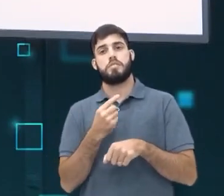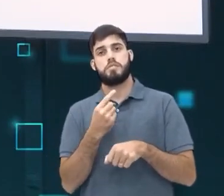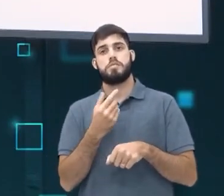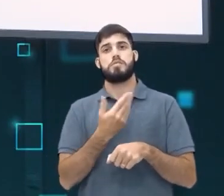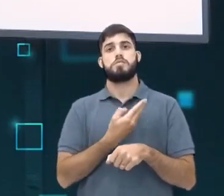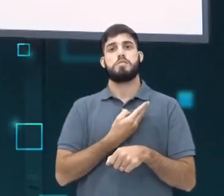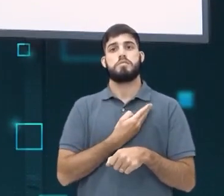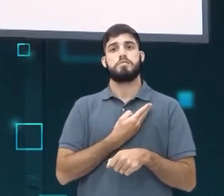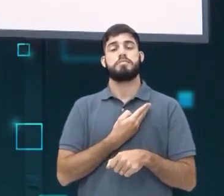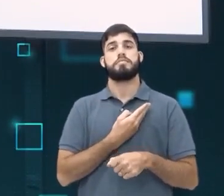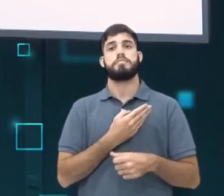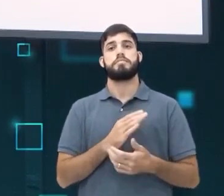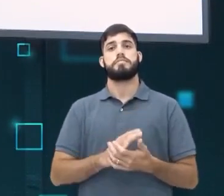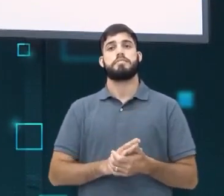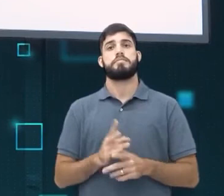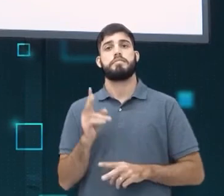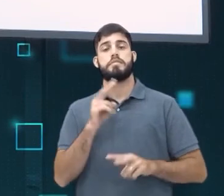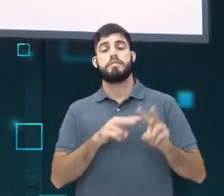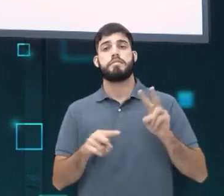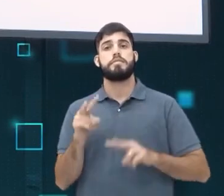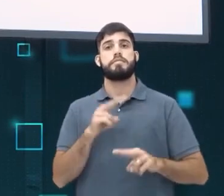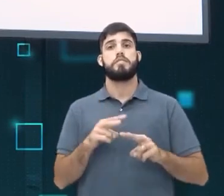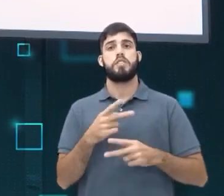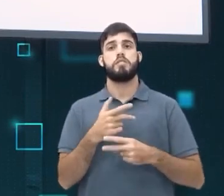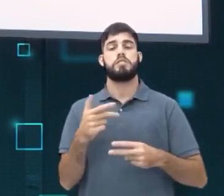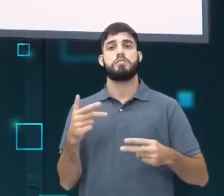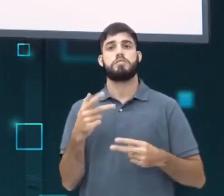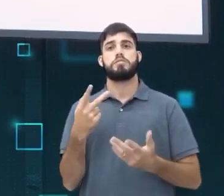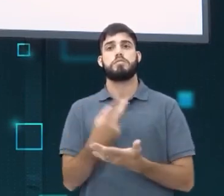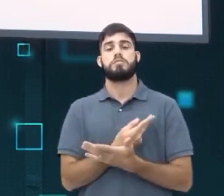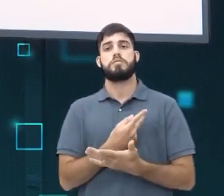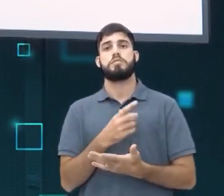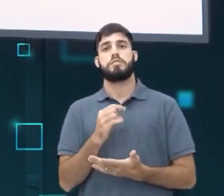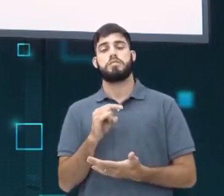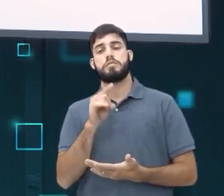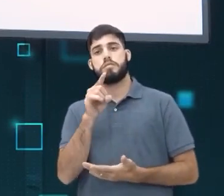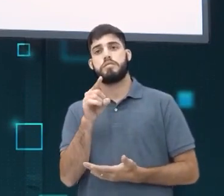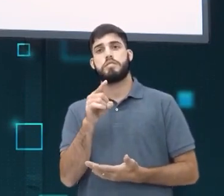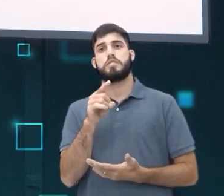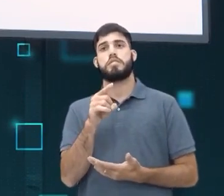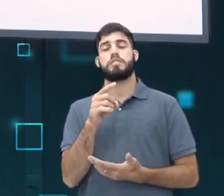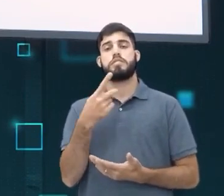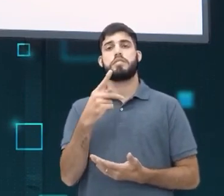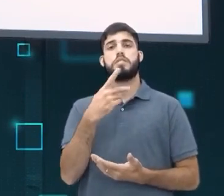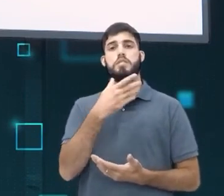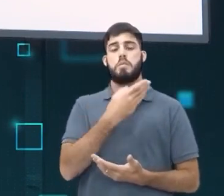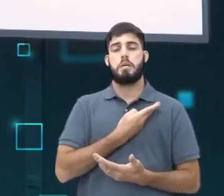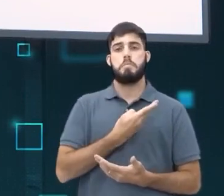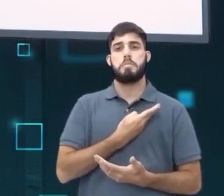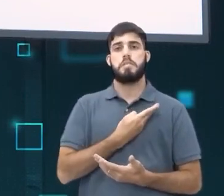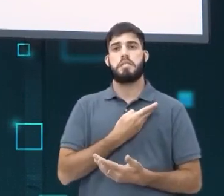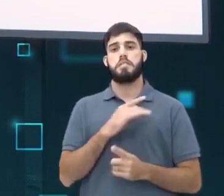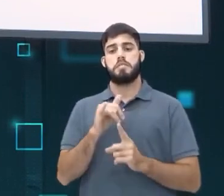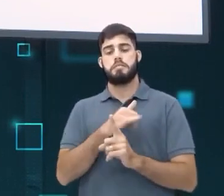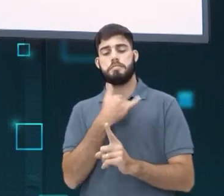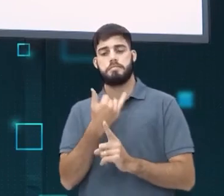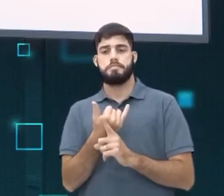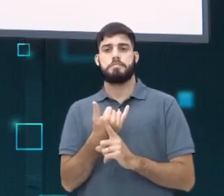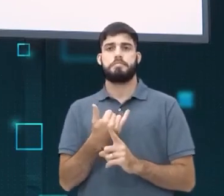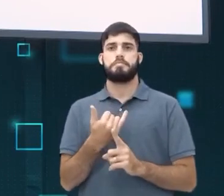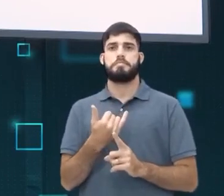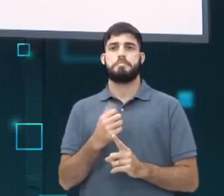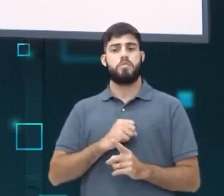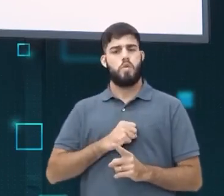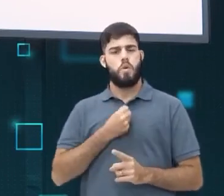amigos quando vimos que algo está errado. Então se você vê o seu amigo praticando bullying, discurso de